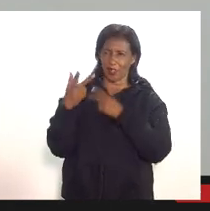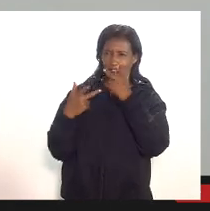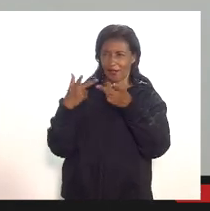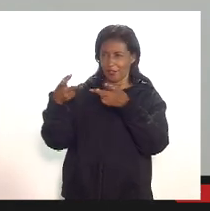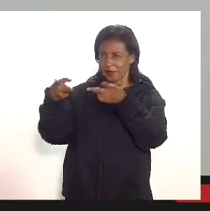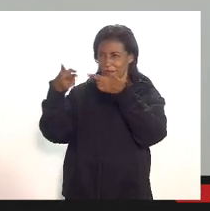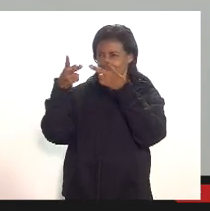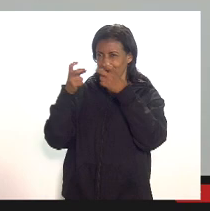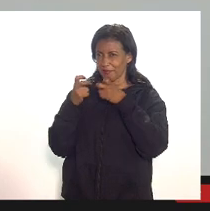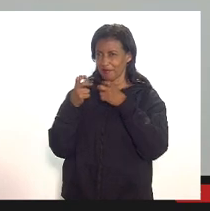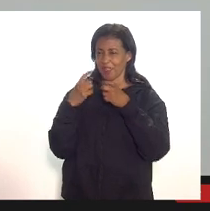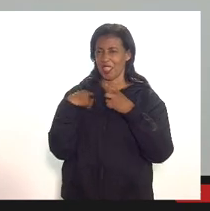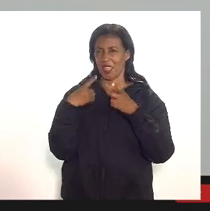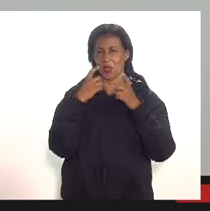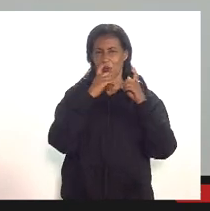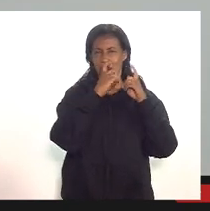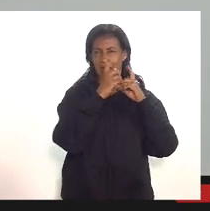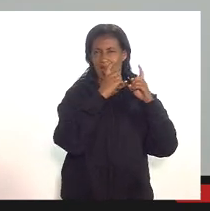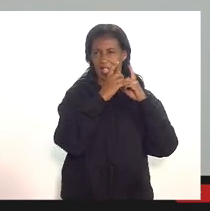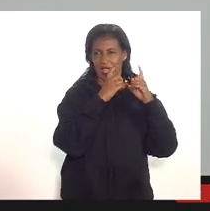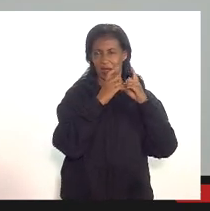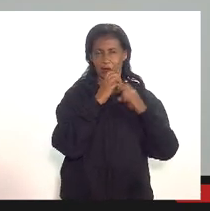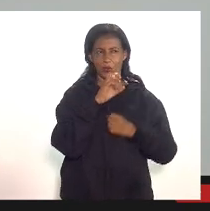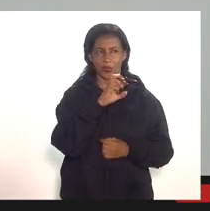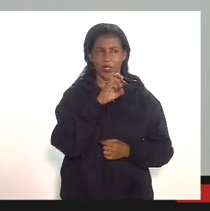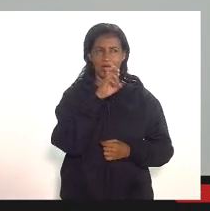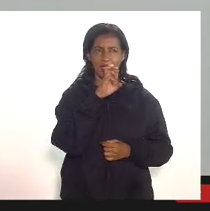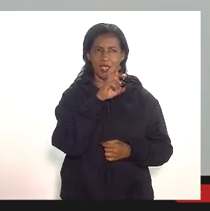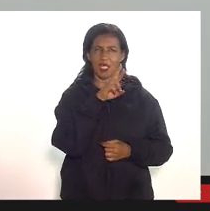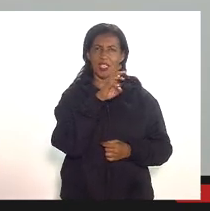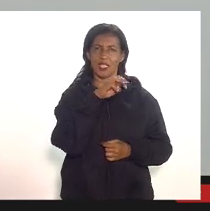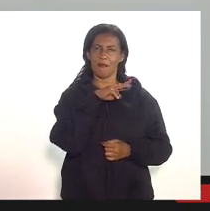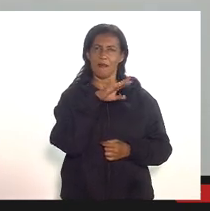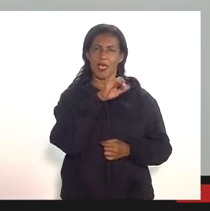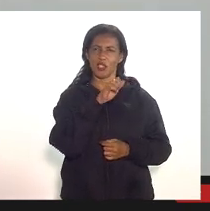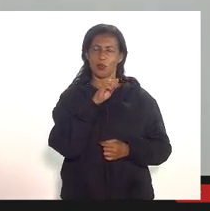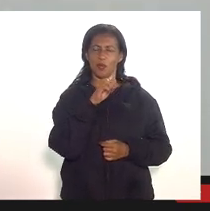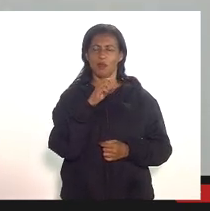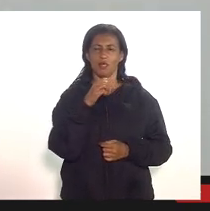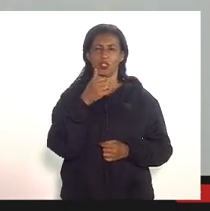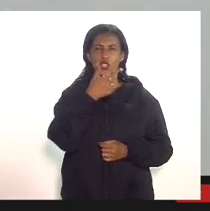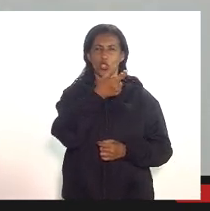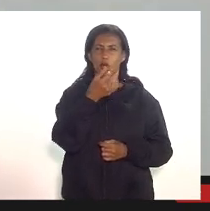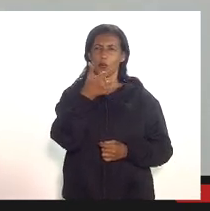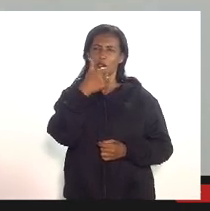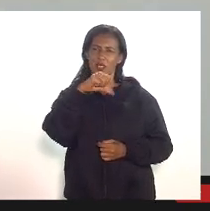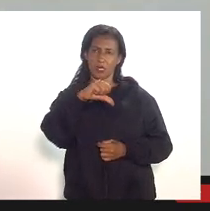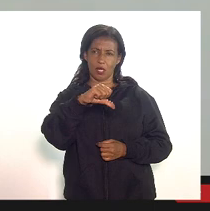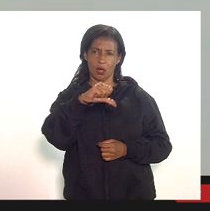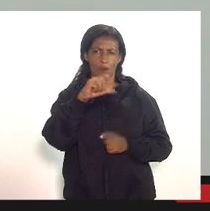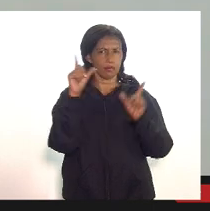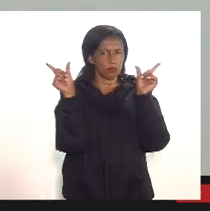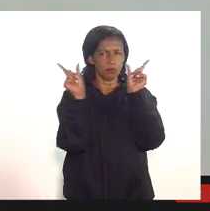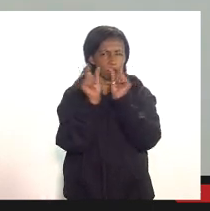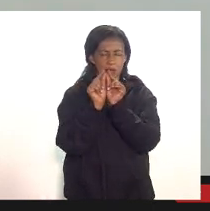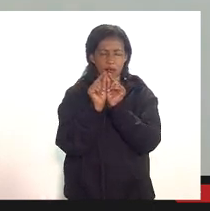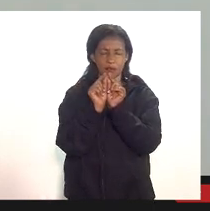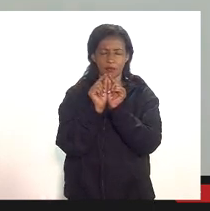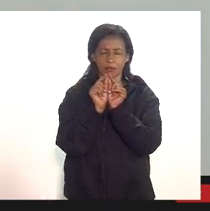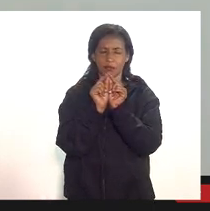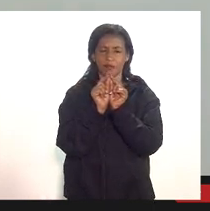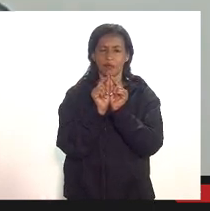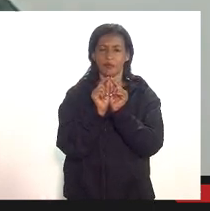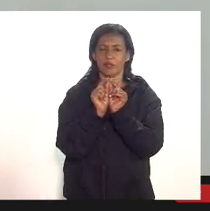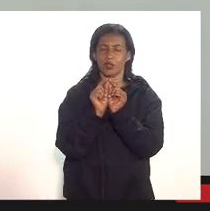do campo de Lula do ano de 2019 uma breve no